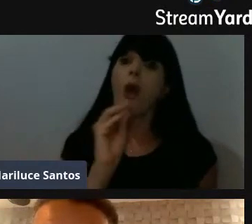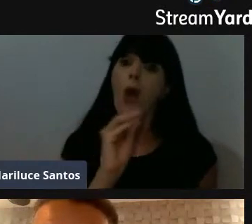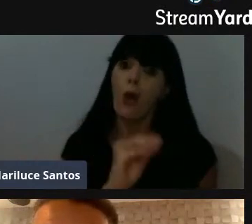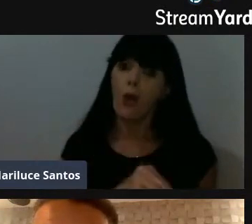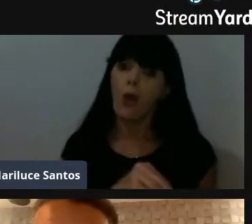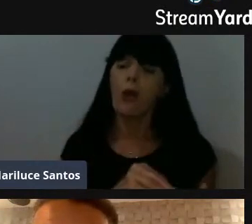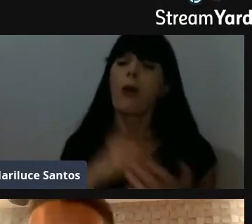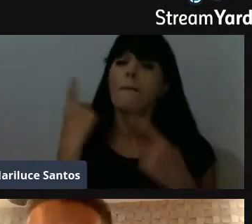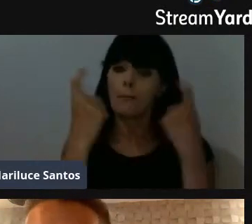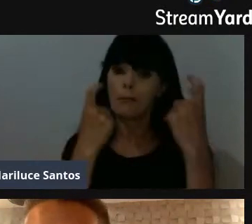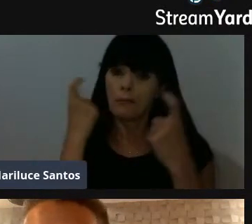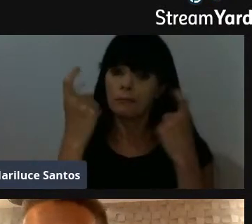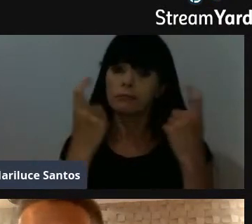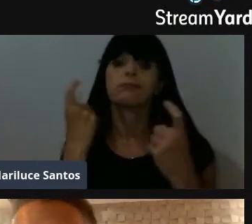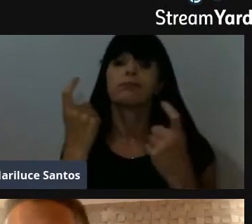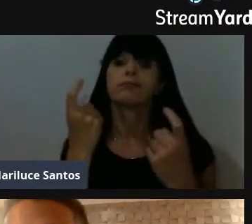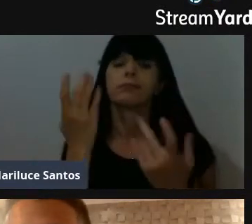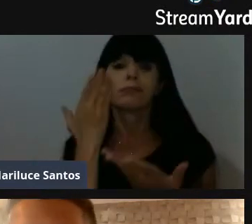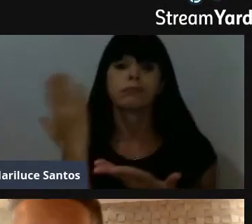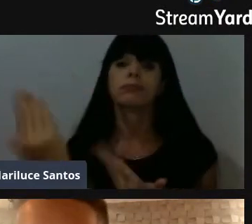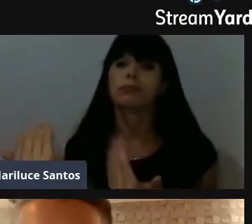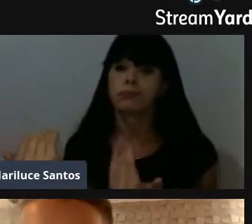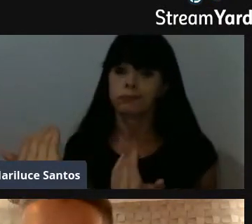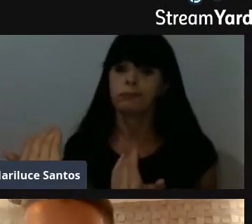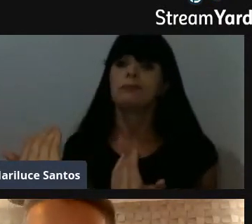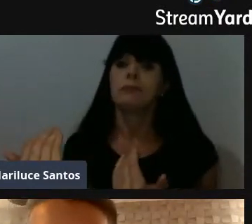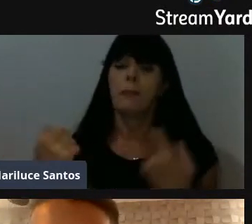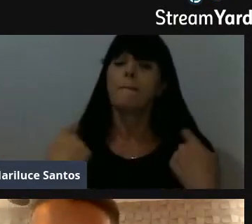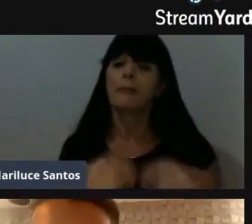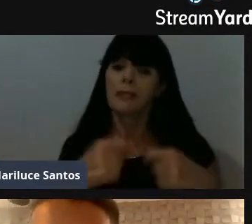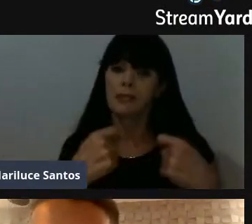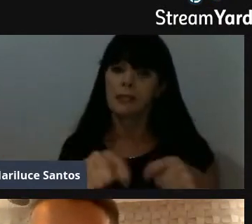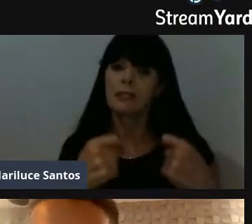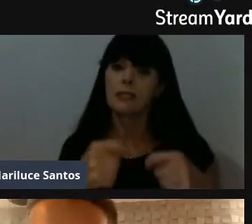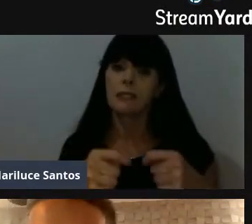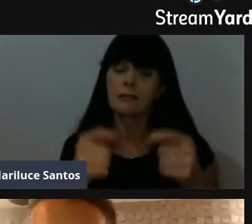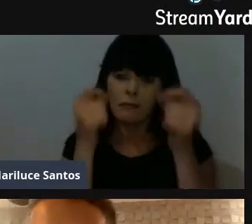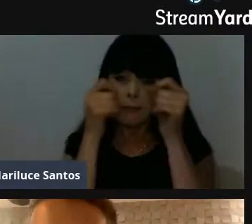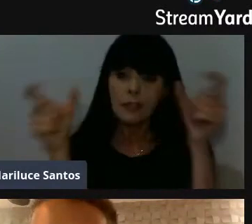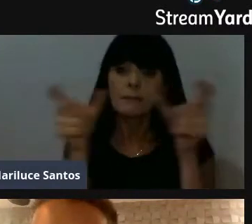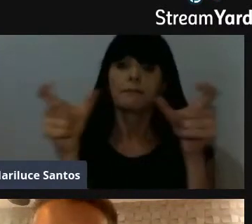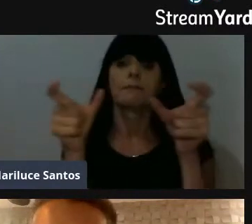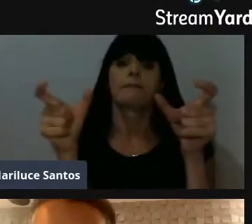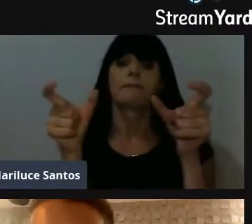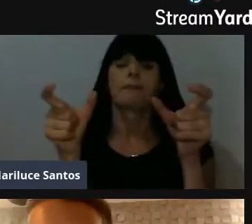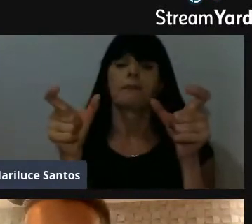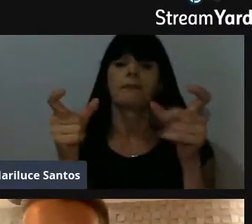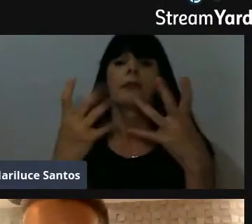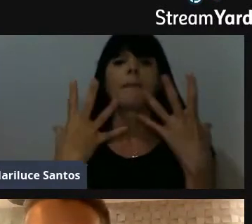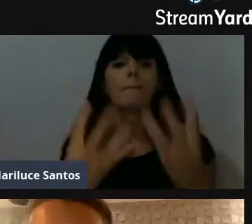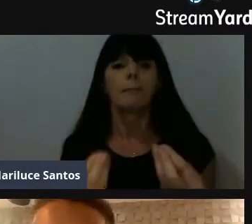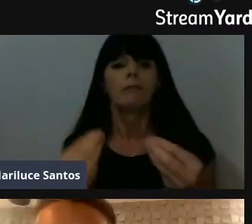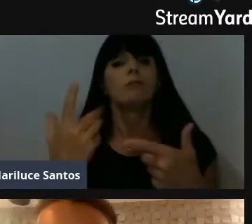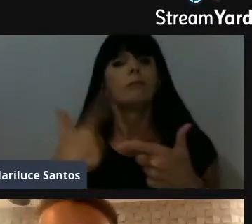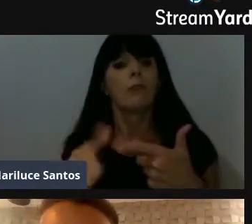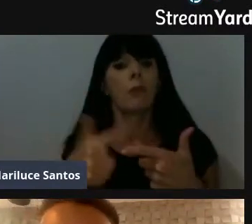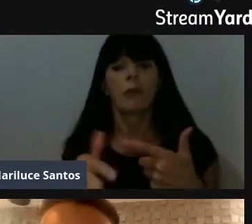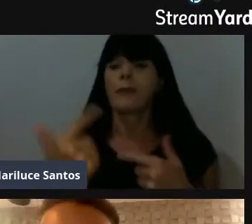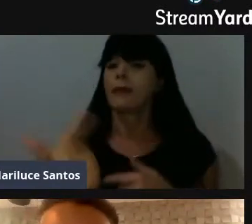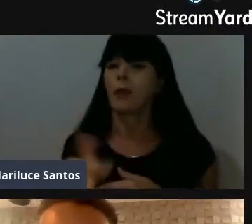encontram é a, é negligenciar a capacitação. Eu penso, eu, que muitos problemas não existiriam,